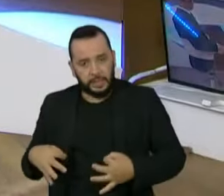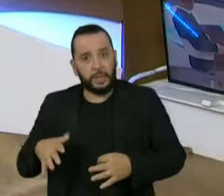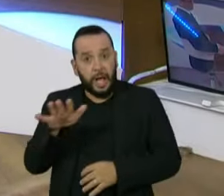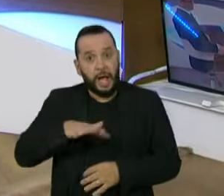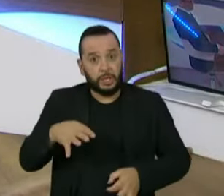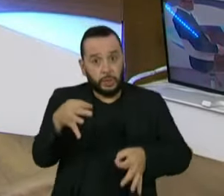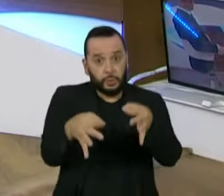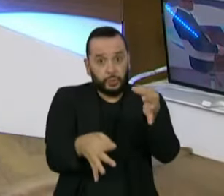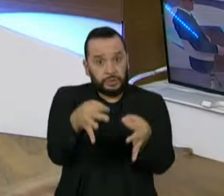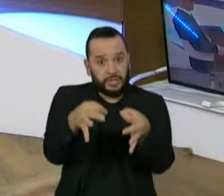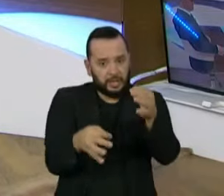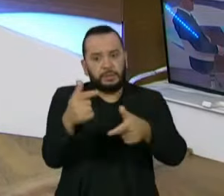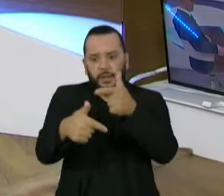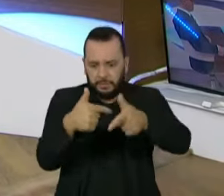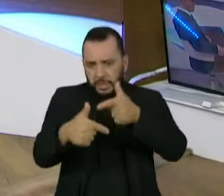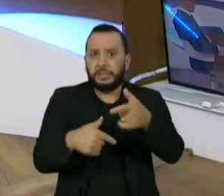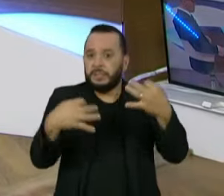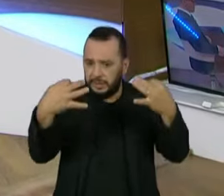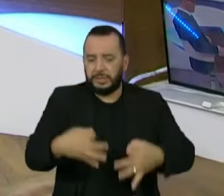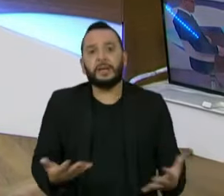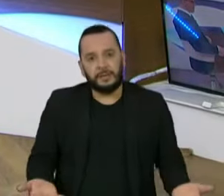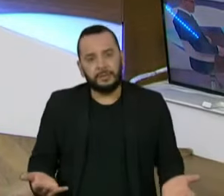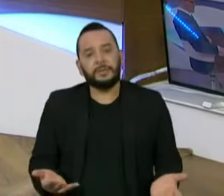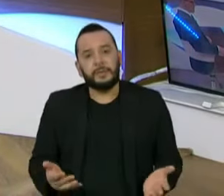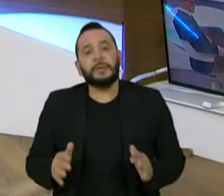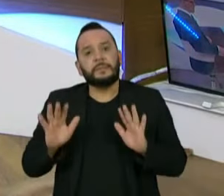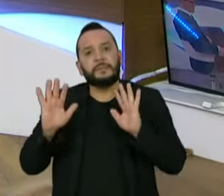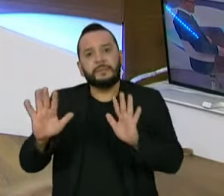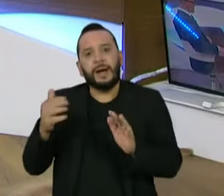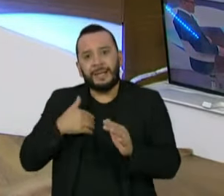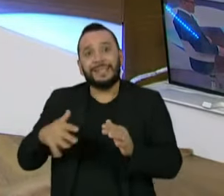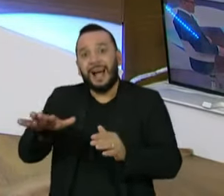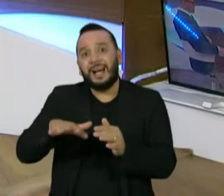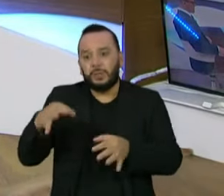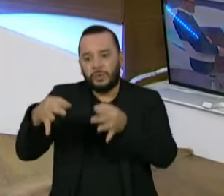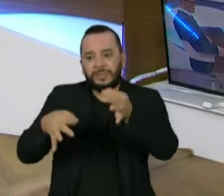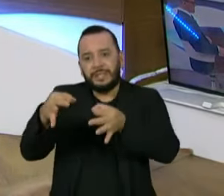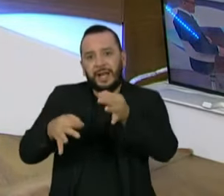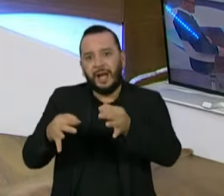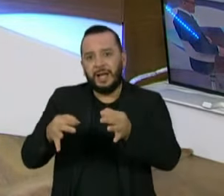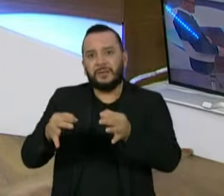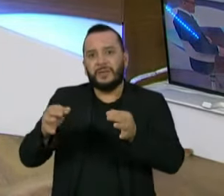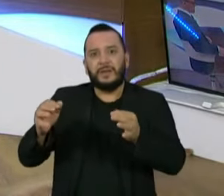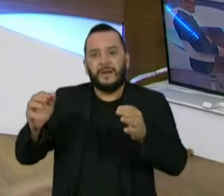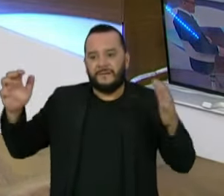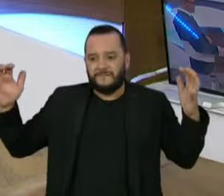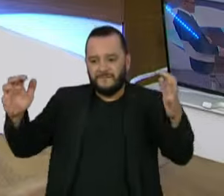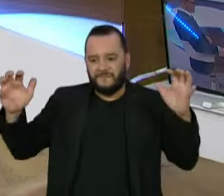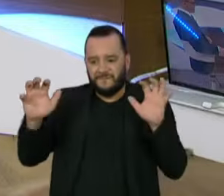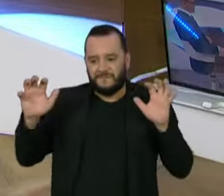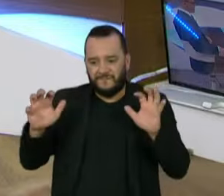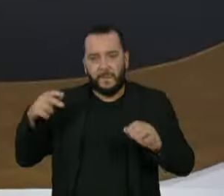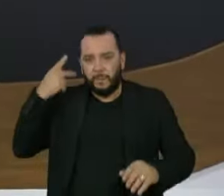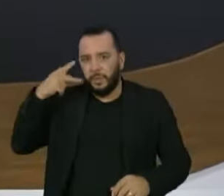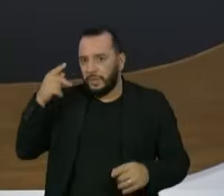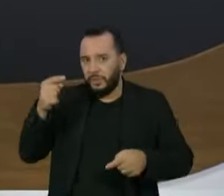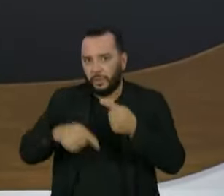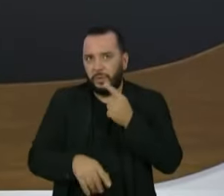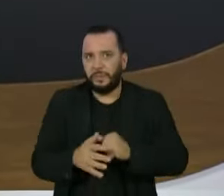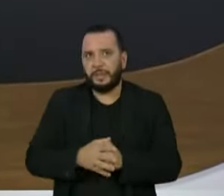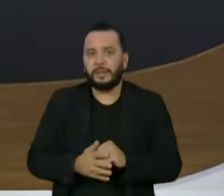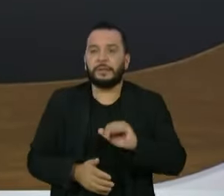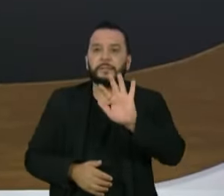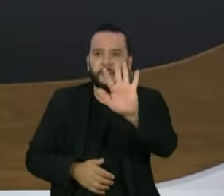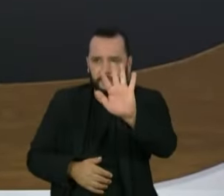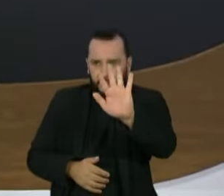nas suas cortes mais elevadas, descontaminado de tanta interferência política. Senador, o senhor falou em não exceder a lei e não ter heróis... um minuto, o tinha pedido para os